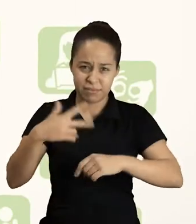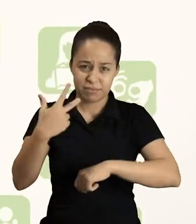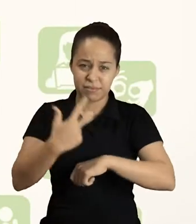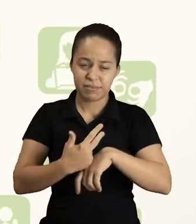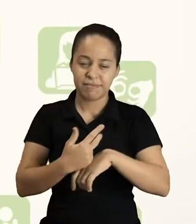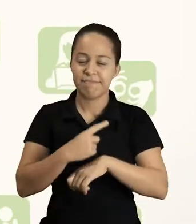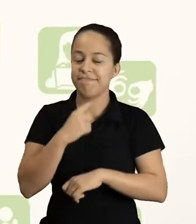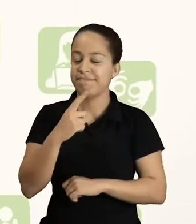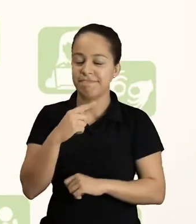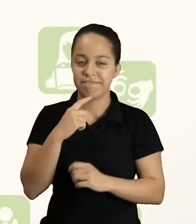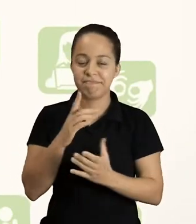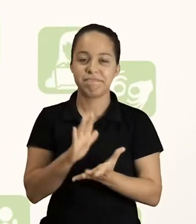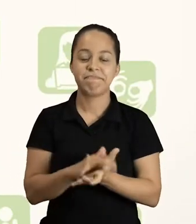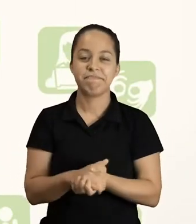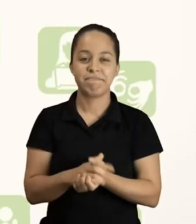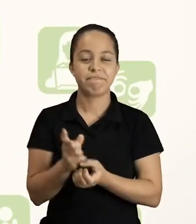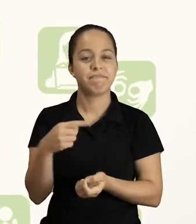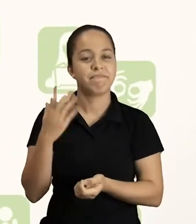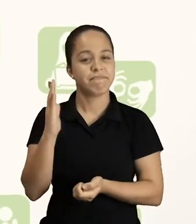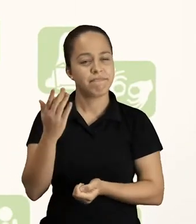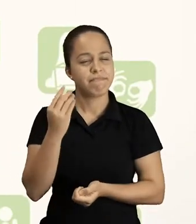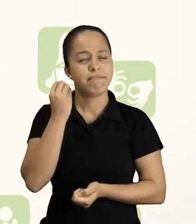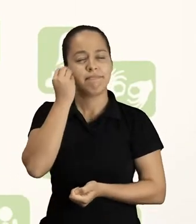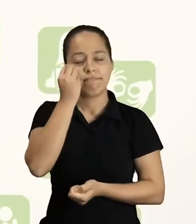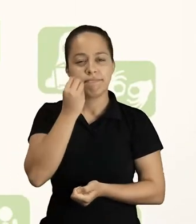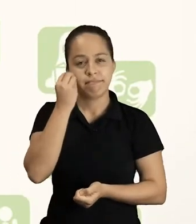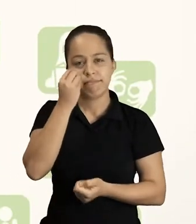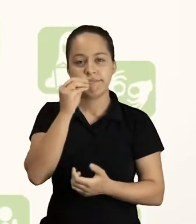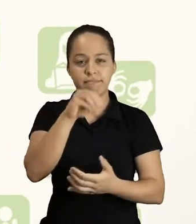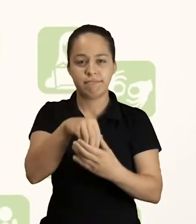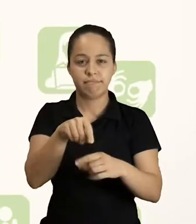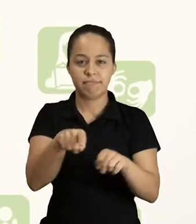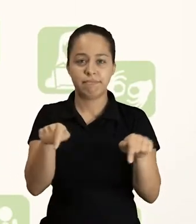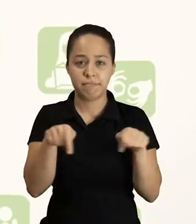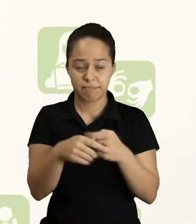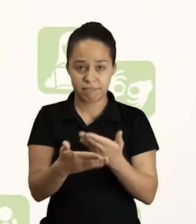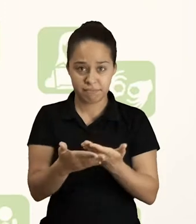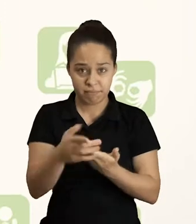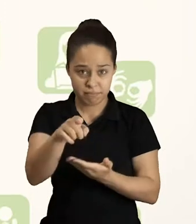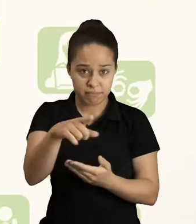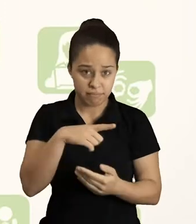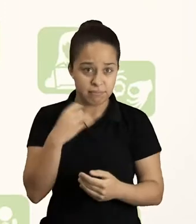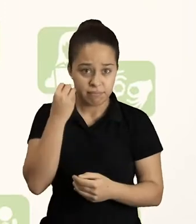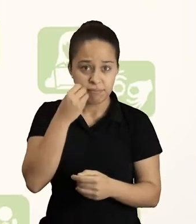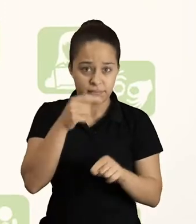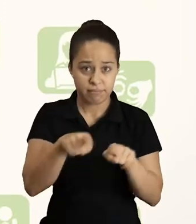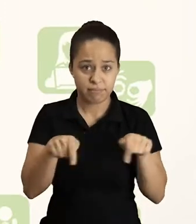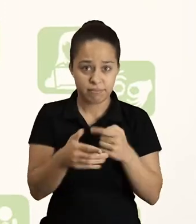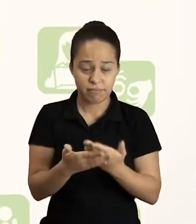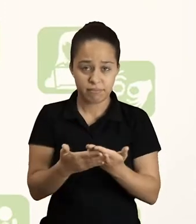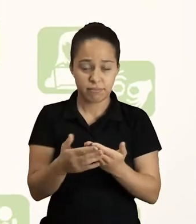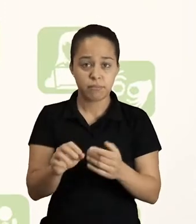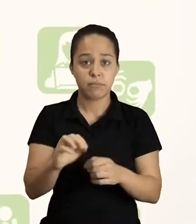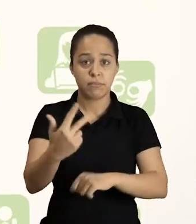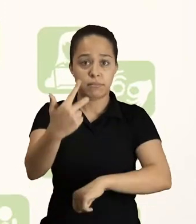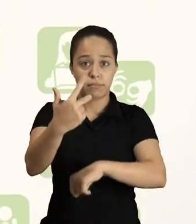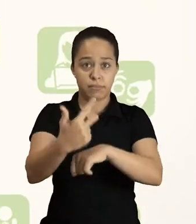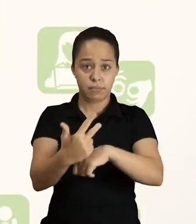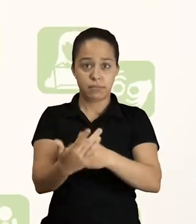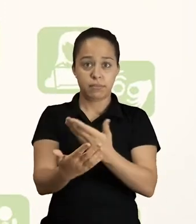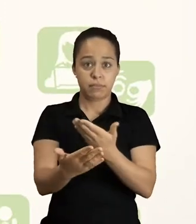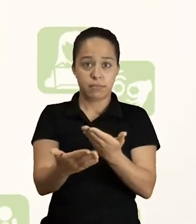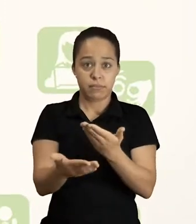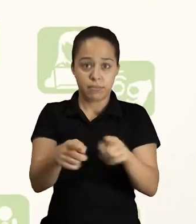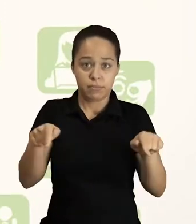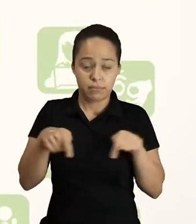durante as gravações. Mesmo tendo a prática pedagógica em sala de aula, lembre-se, gravar uma videoaula ou